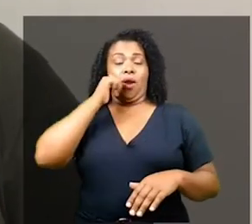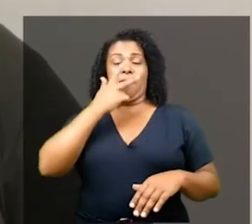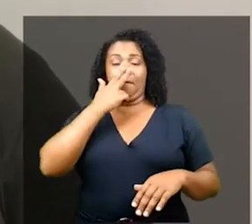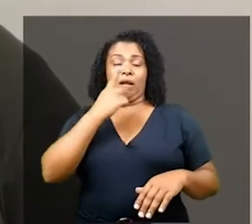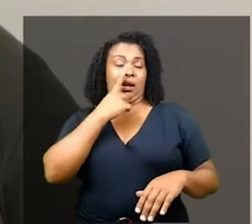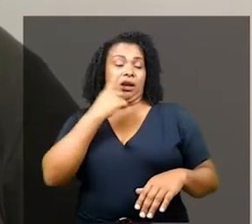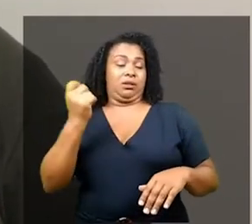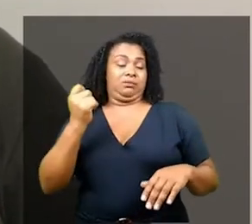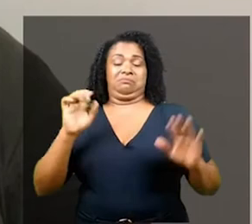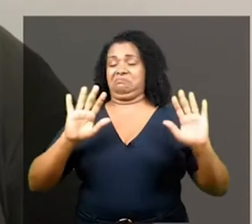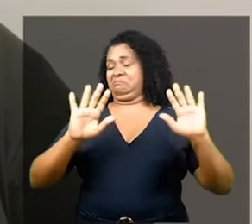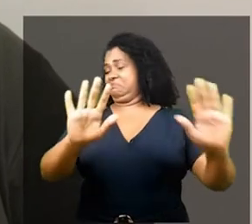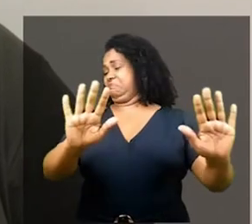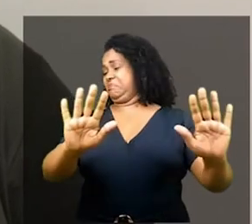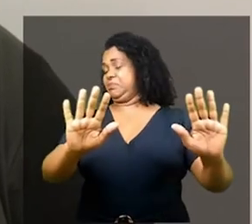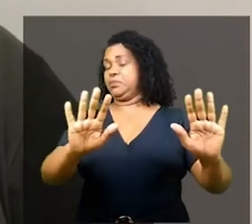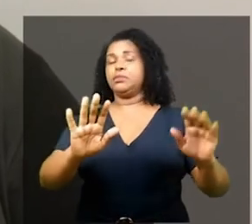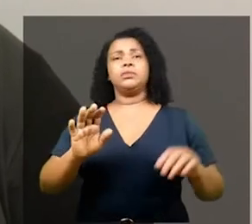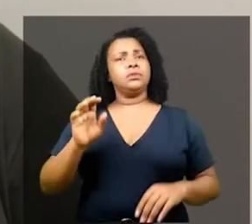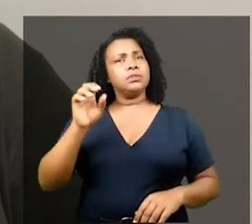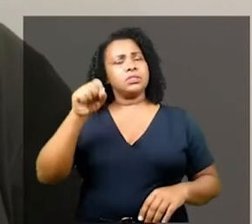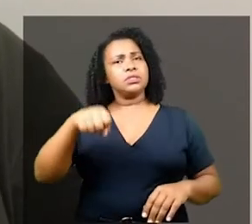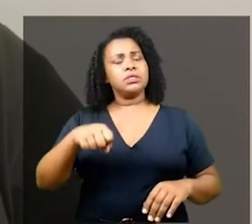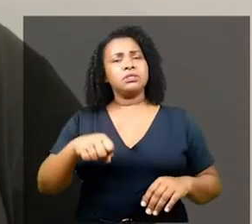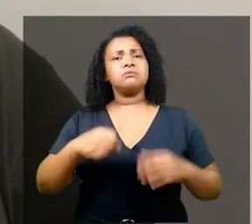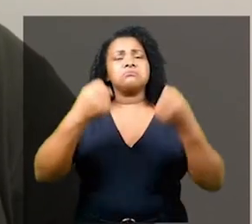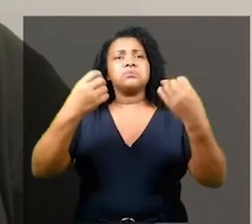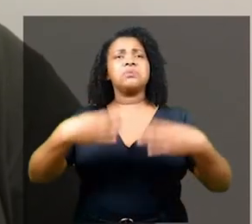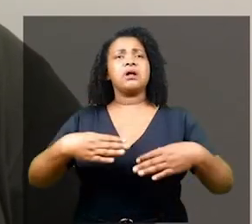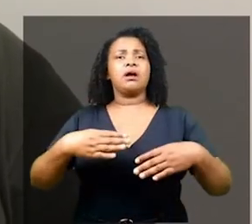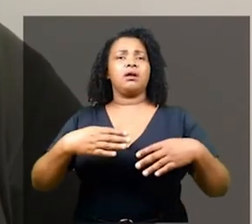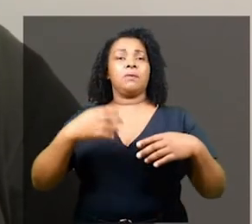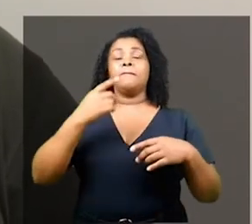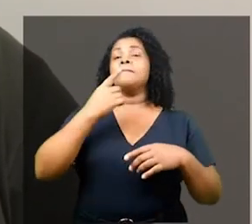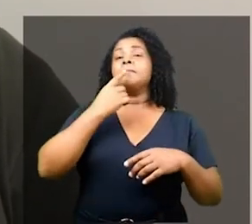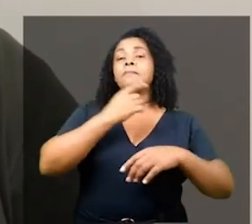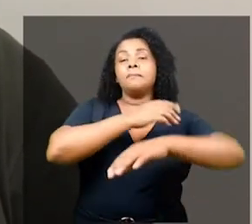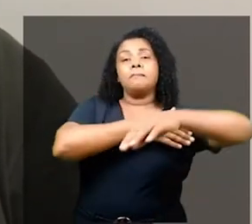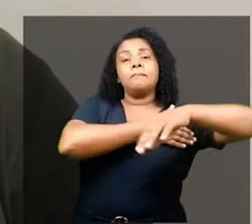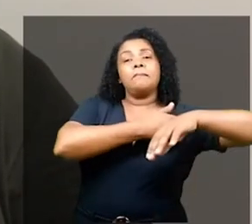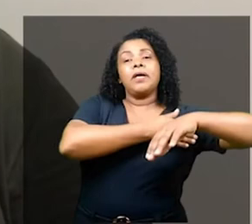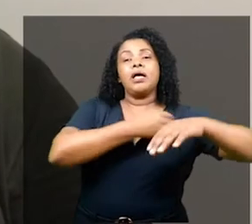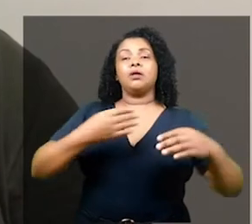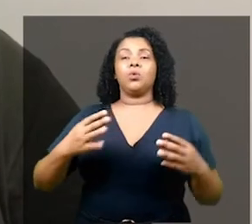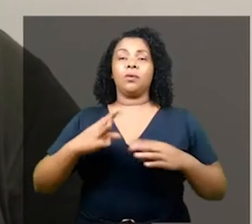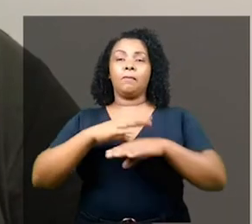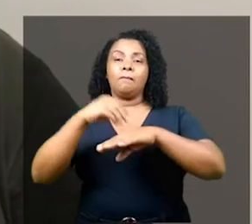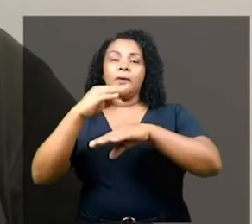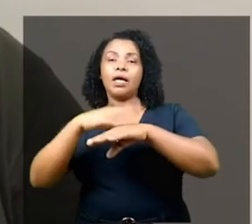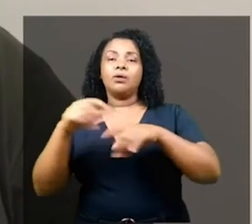produções dos nossos corpos. E sim, eu estou falando de pelos e eu estou falando de menstruação.